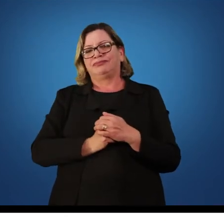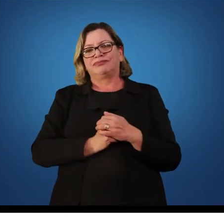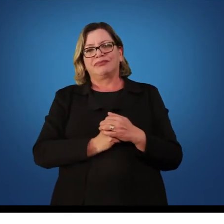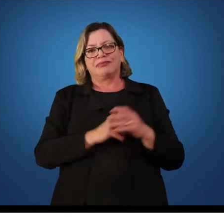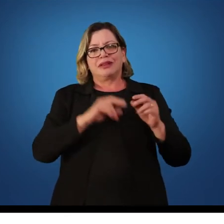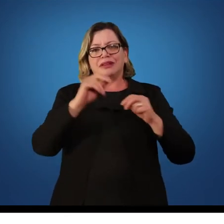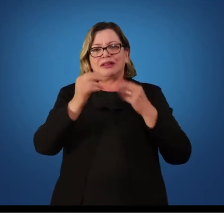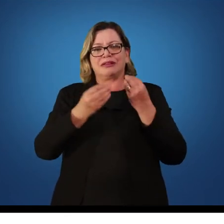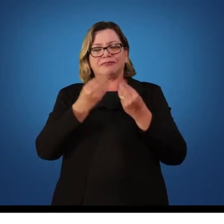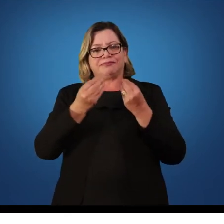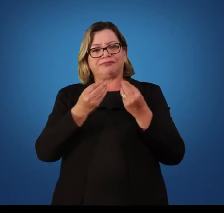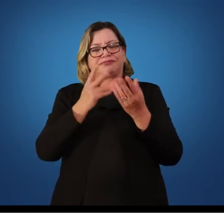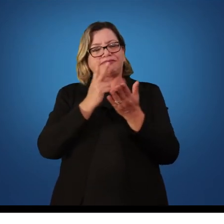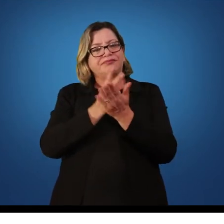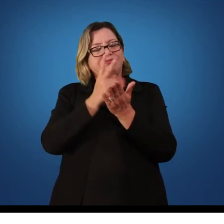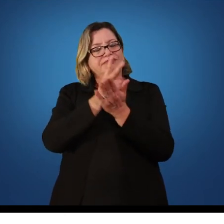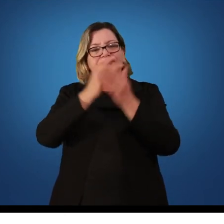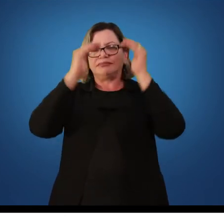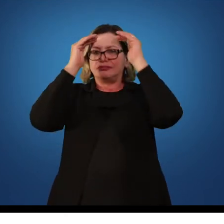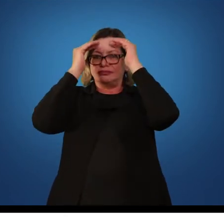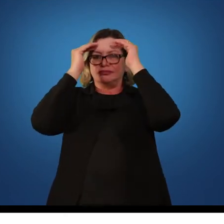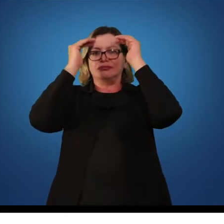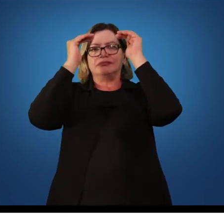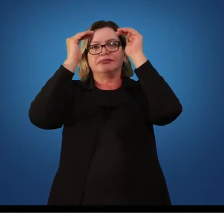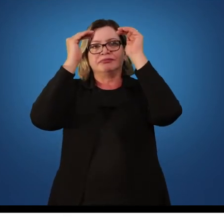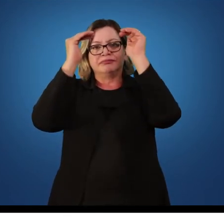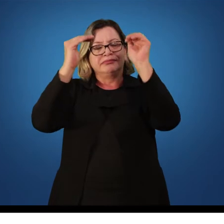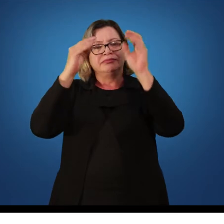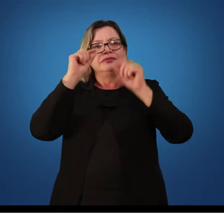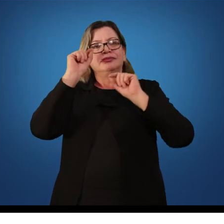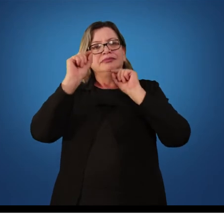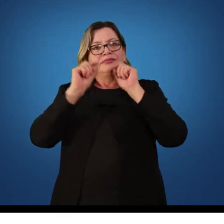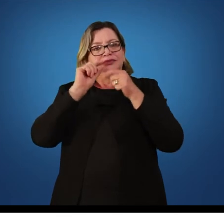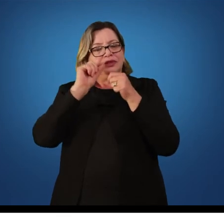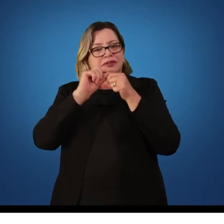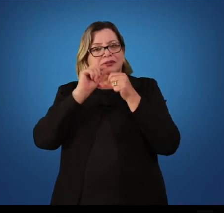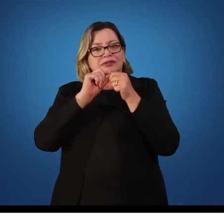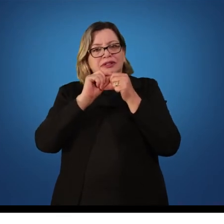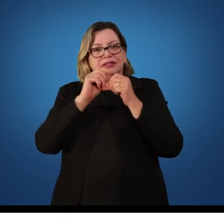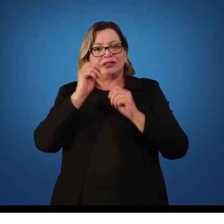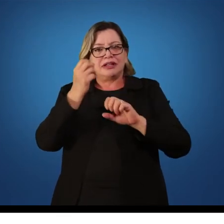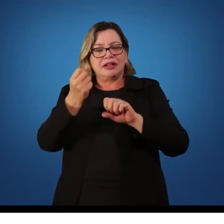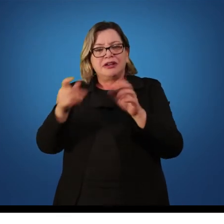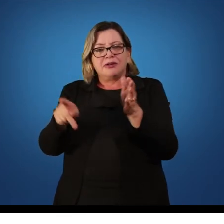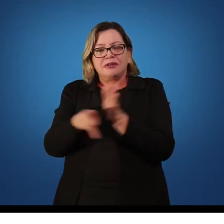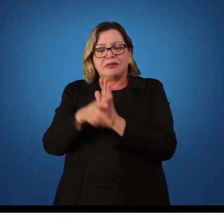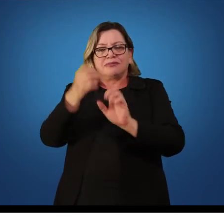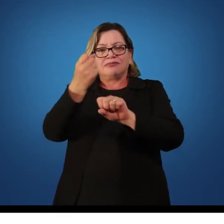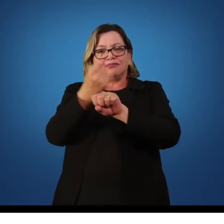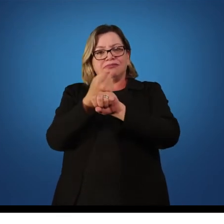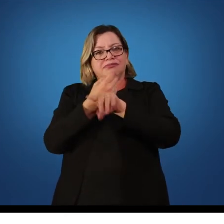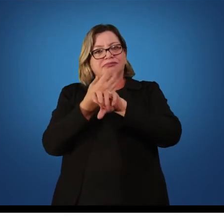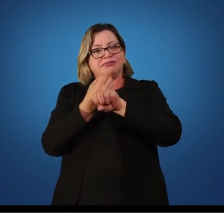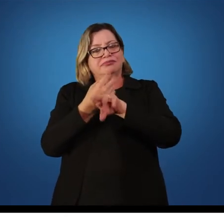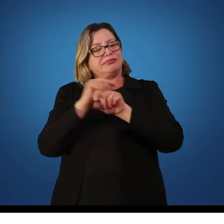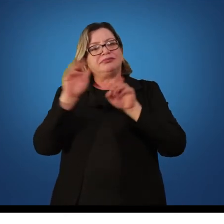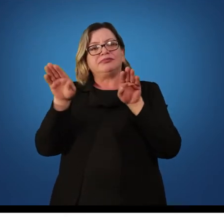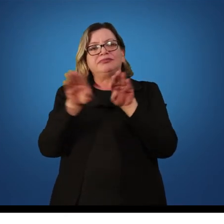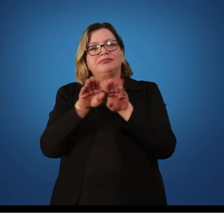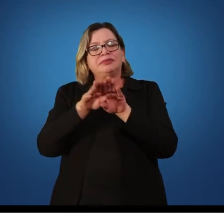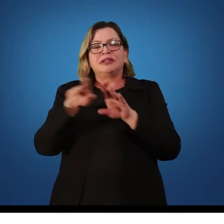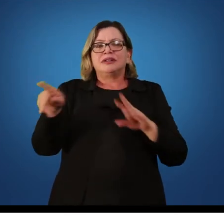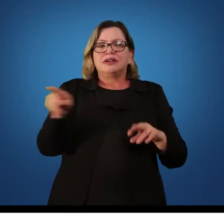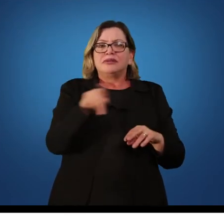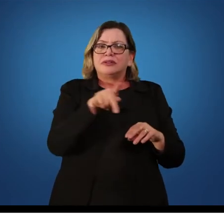Então, a atenção, os níveis de atenção fazem parte do processo de ensino-aprendizagem e o professor